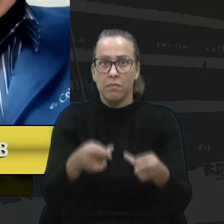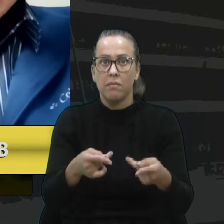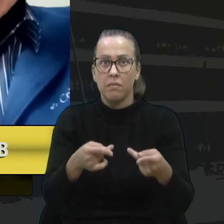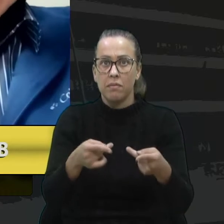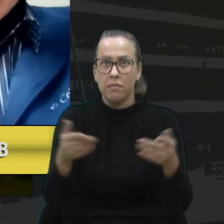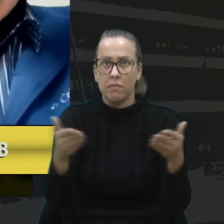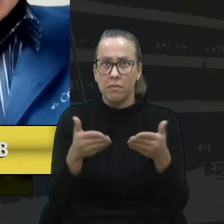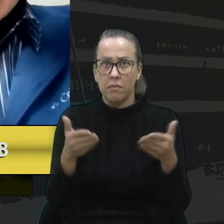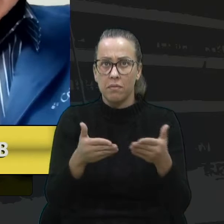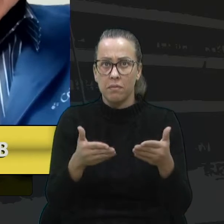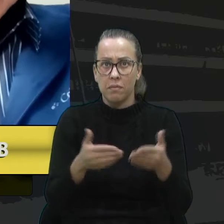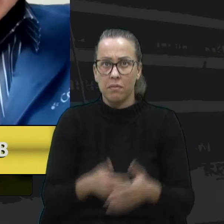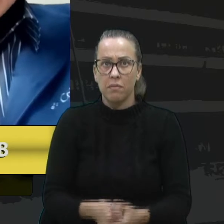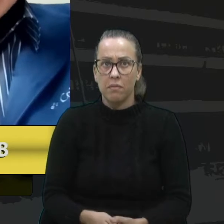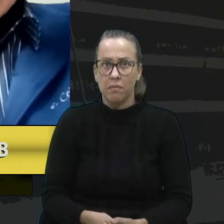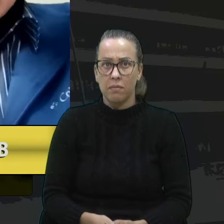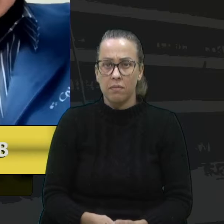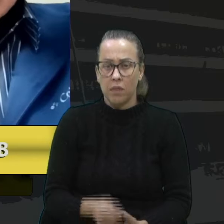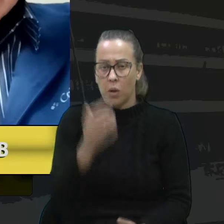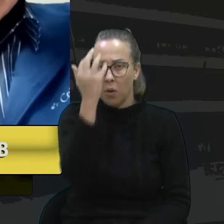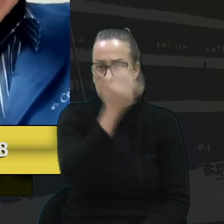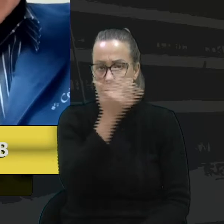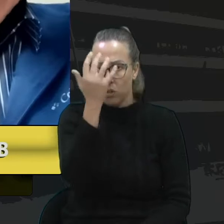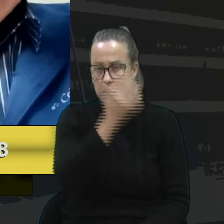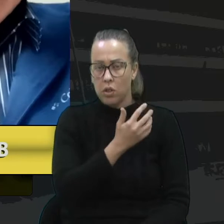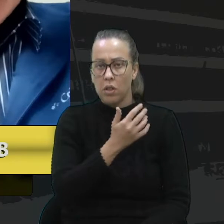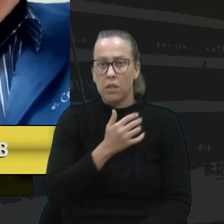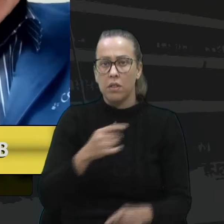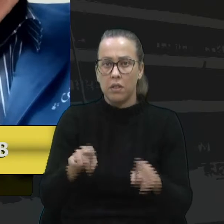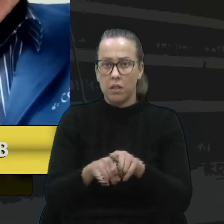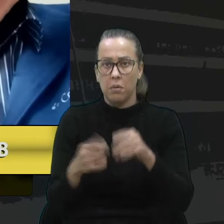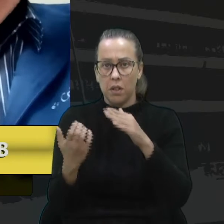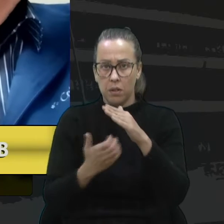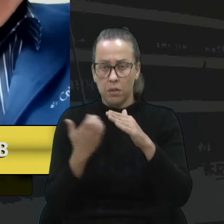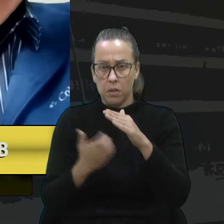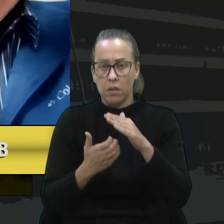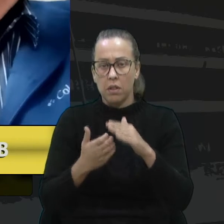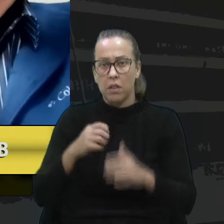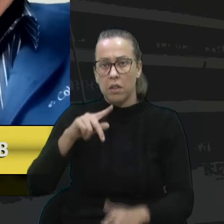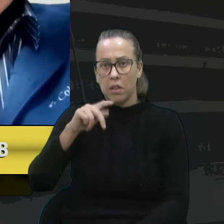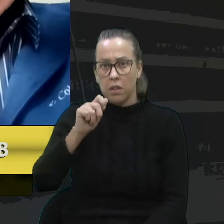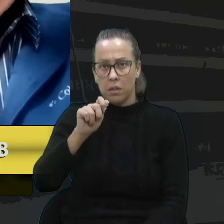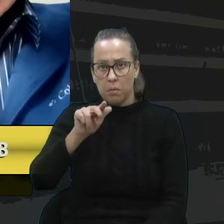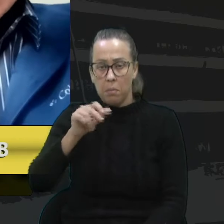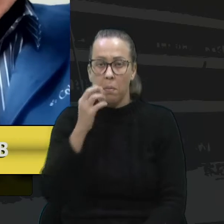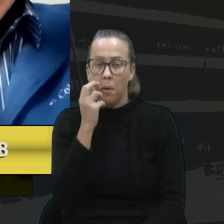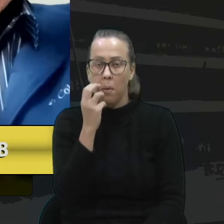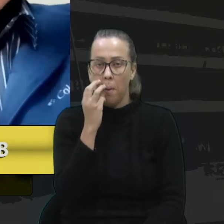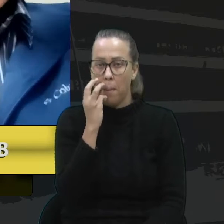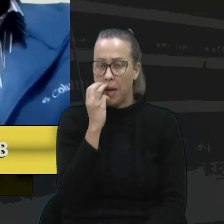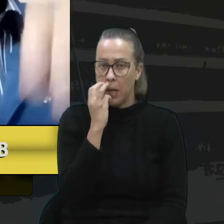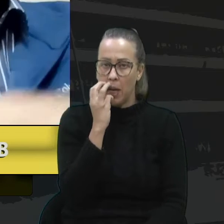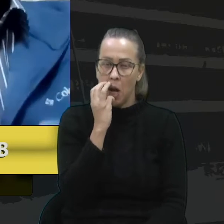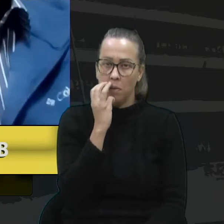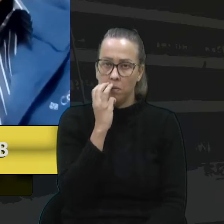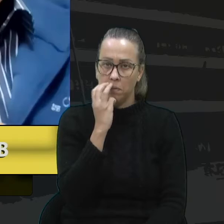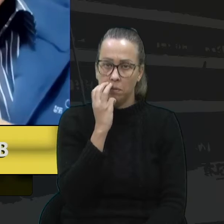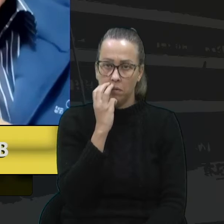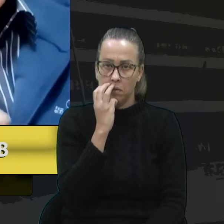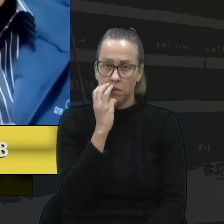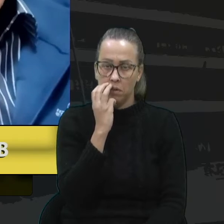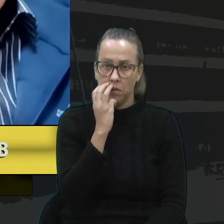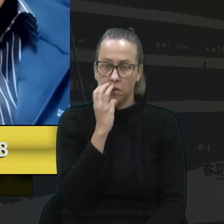o prefeito Agiló e com o empresário Paulo Magnani. A oportunidade é essa,